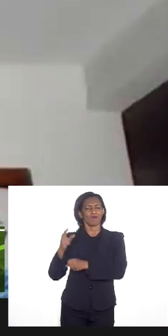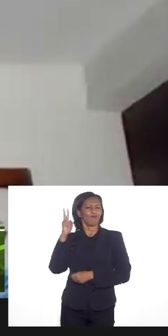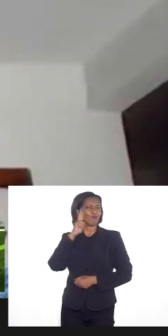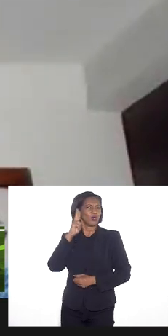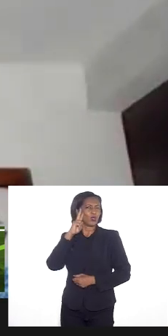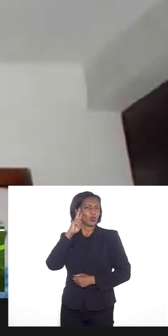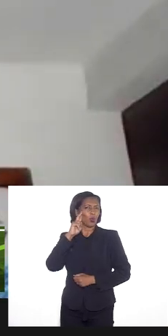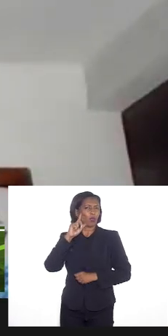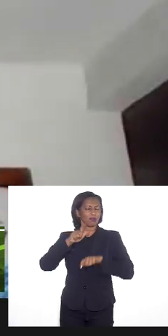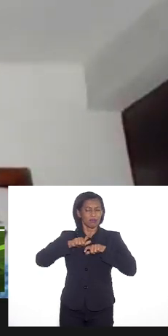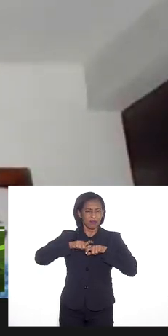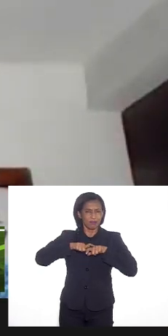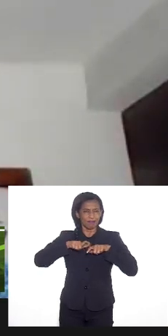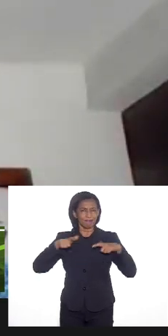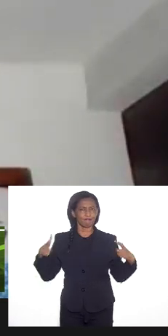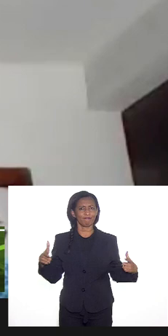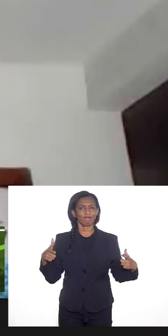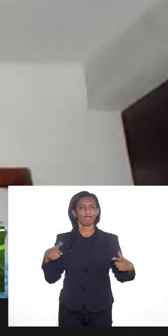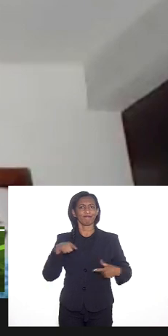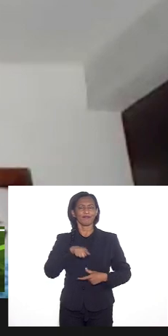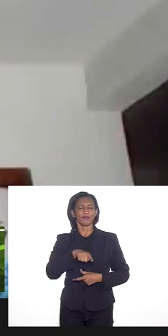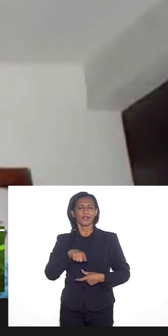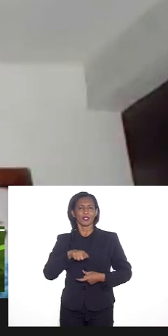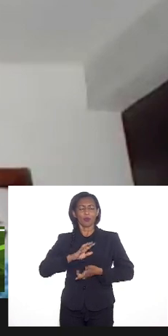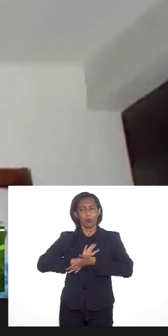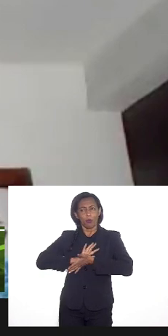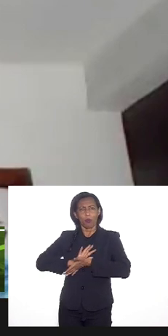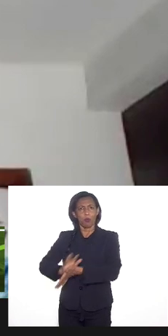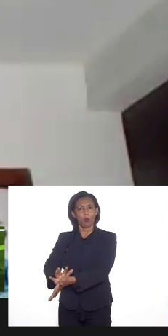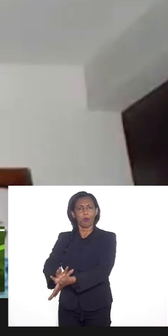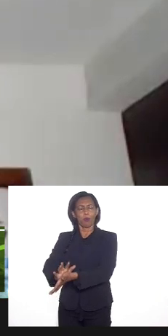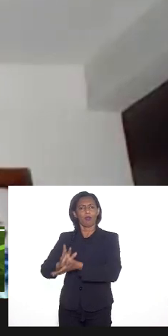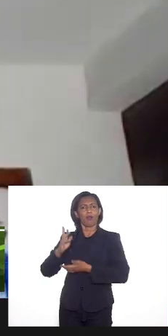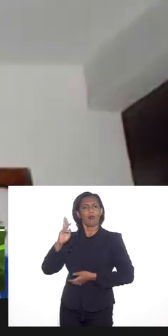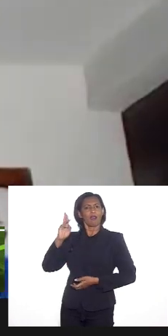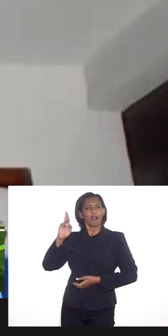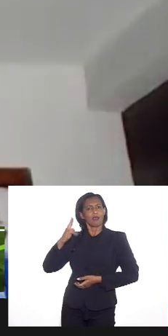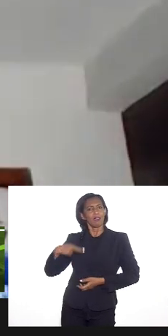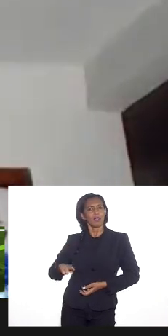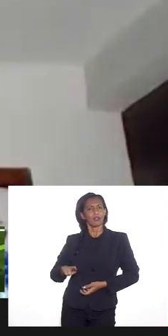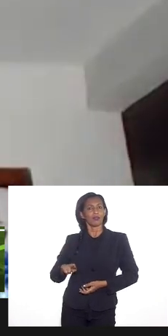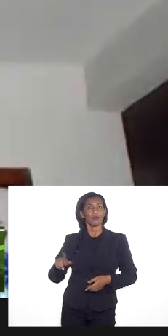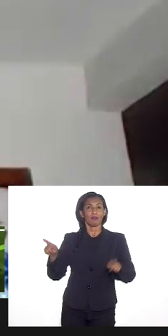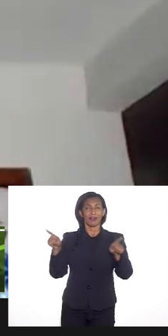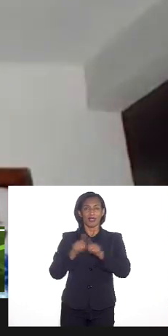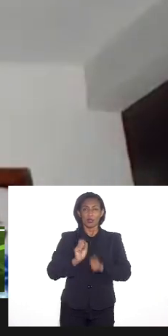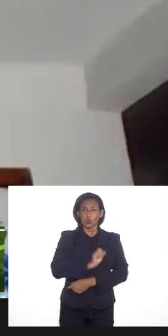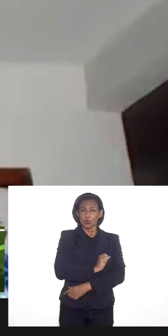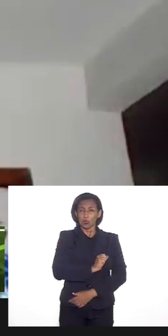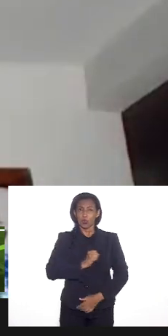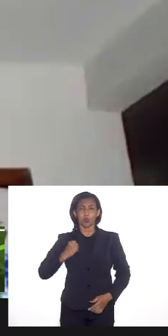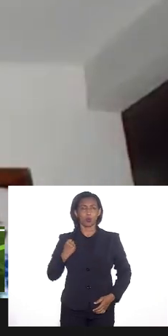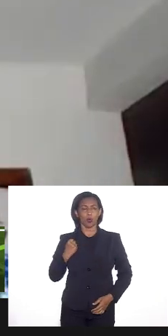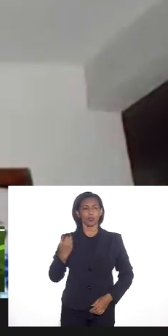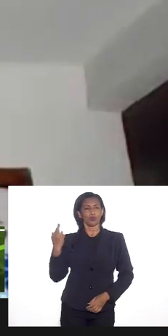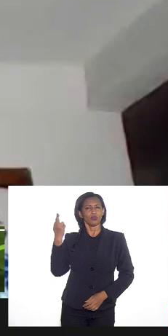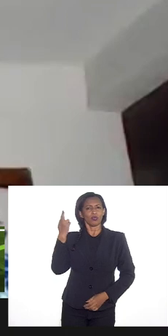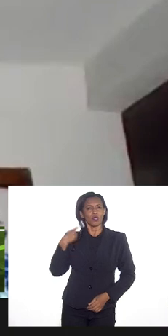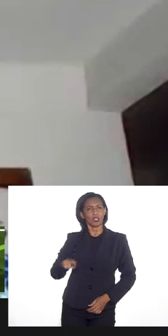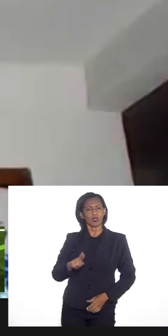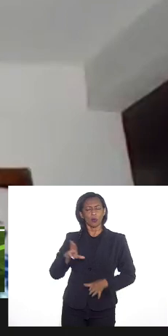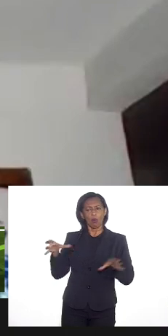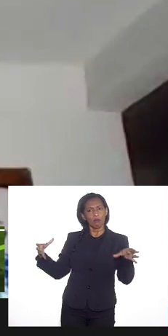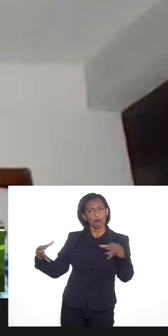dos casos de racismo religioso e de ódio religioso às